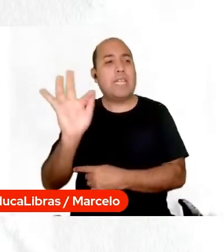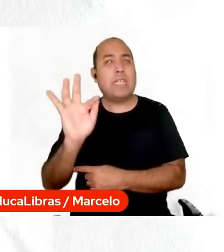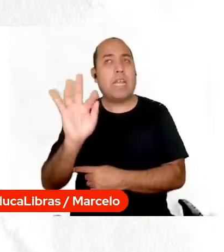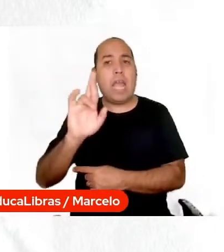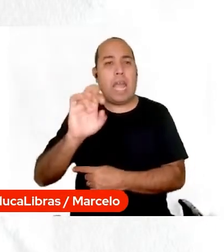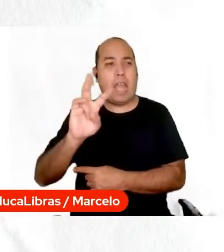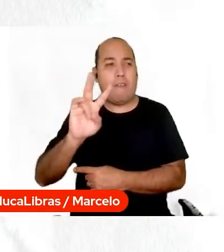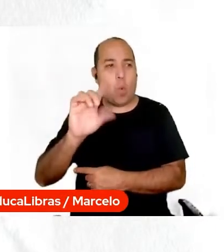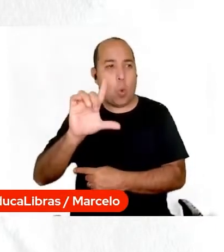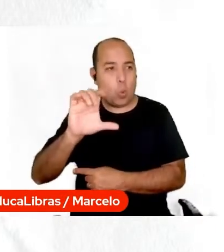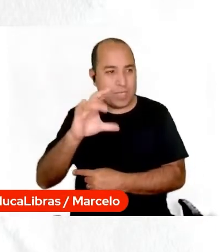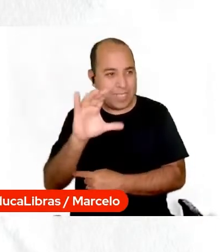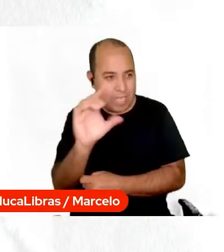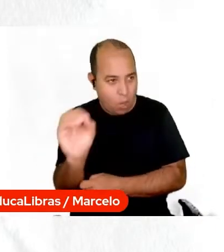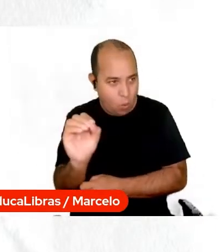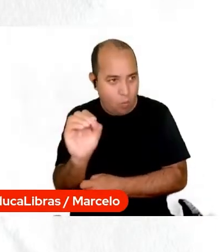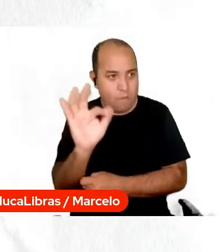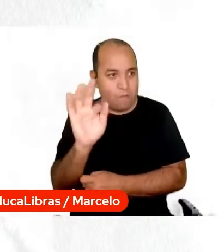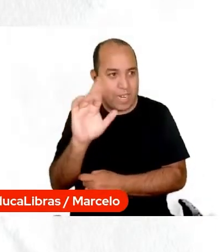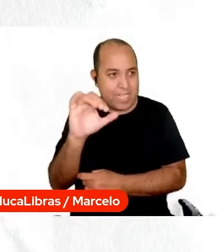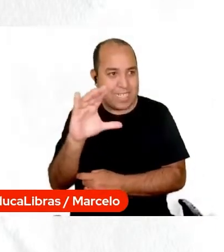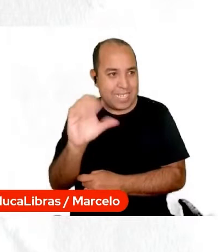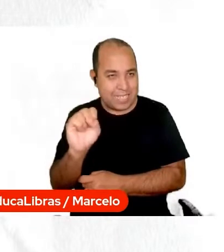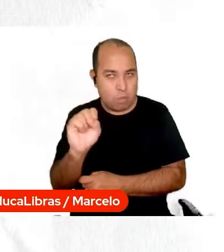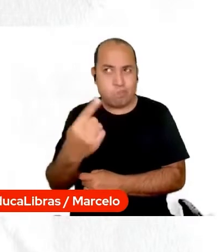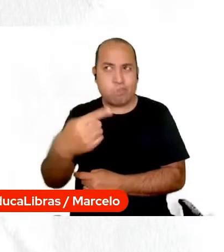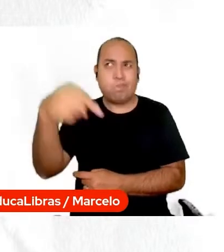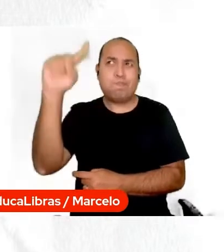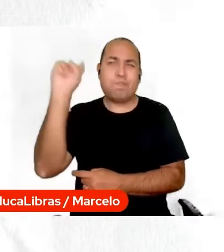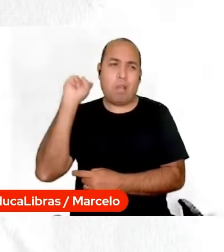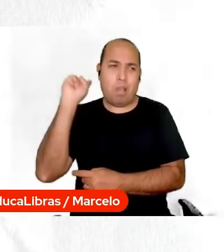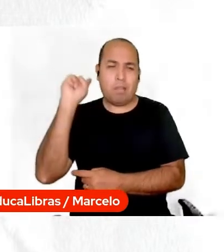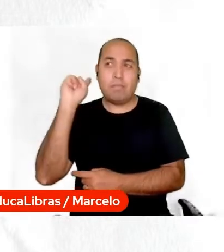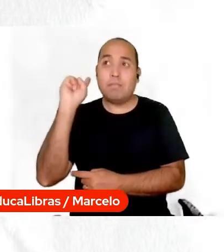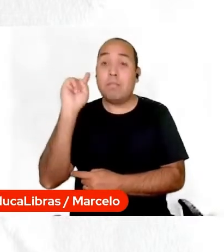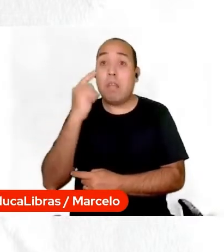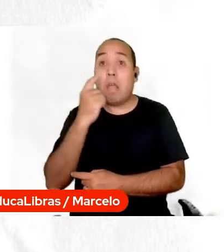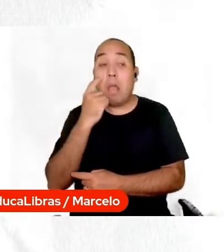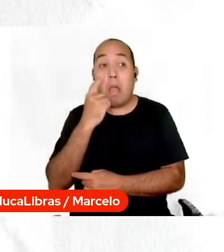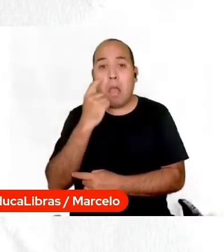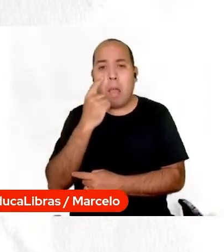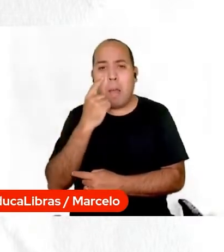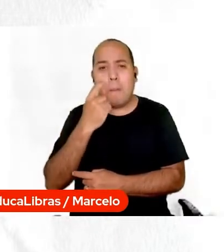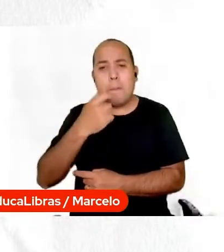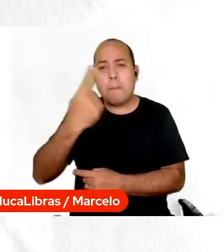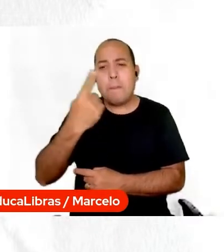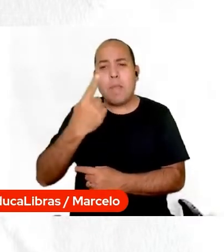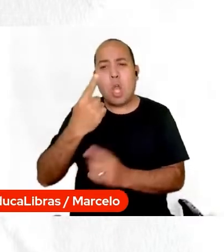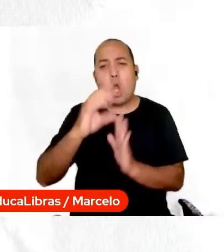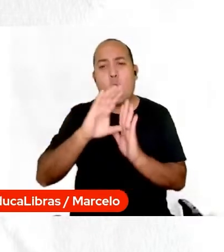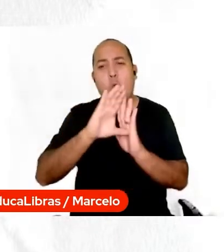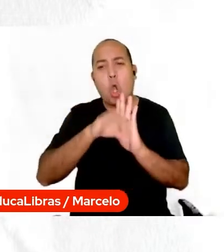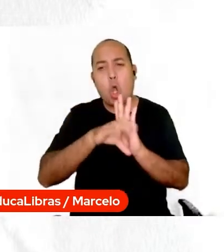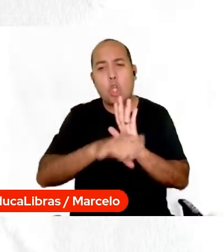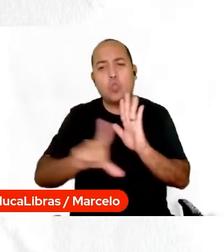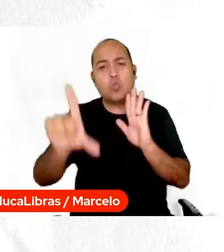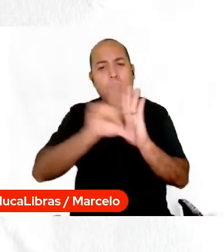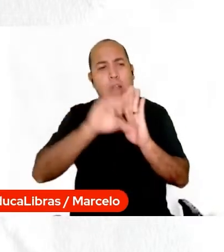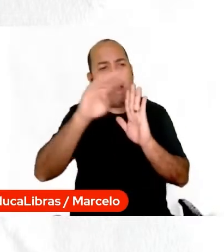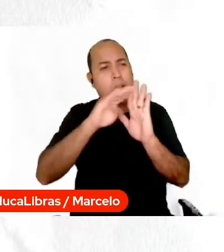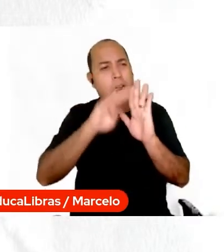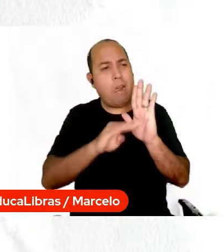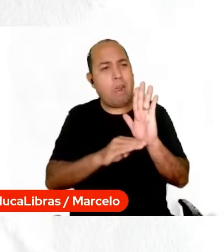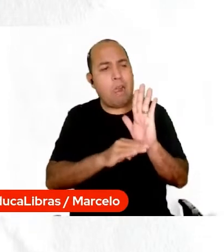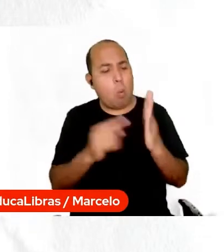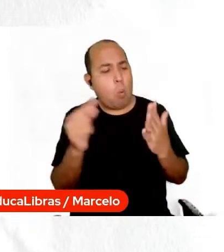tem que falar isso na aula do Código Amurado, o primeiro Código de Lei Estrita. O que significa uma lei de